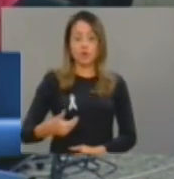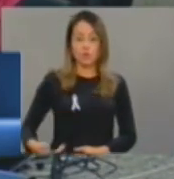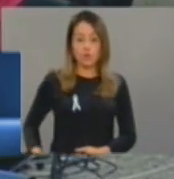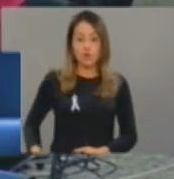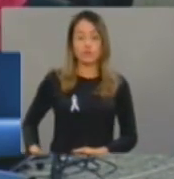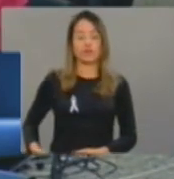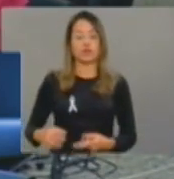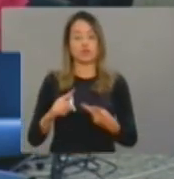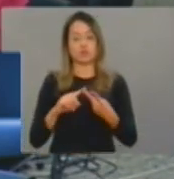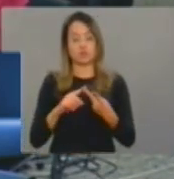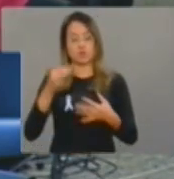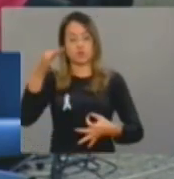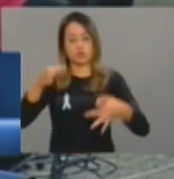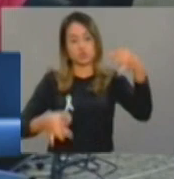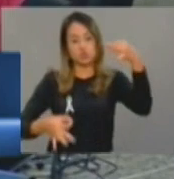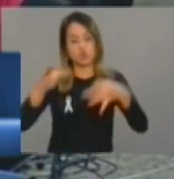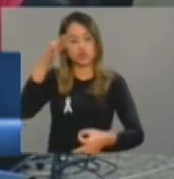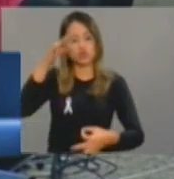e Defensoria.